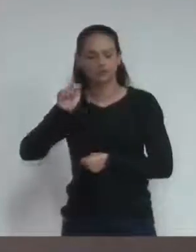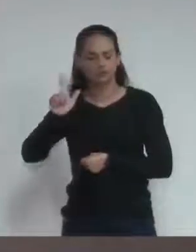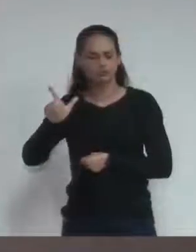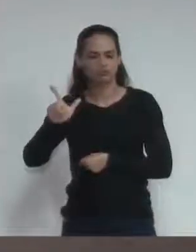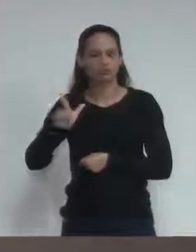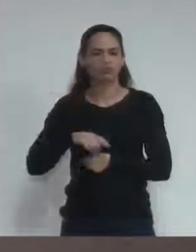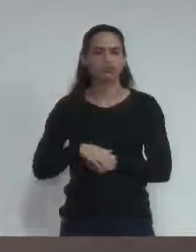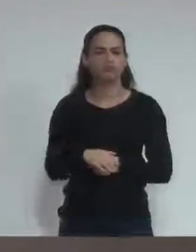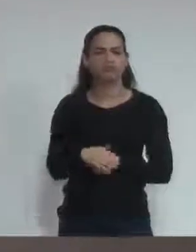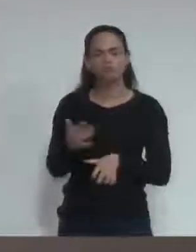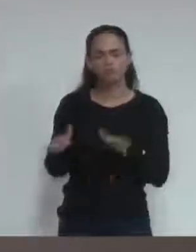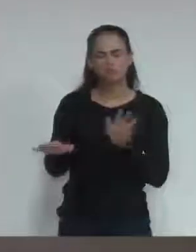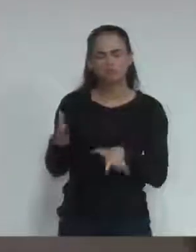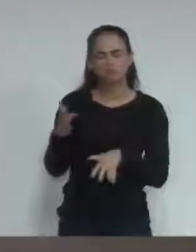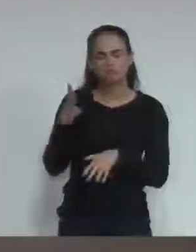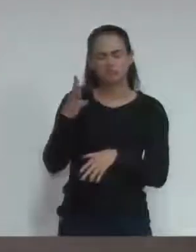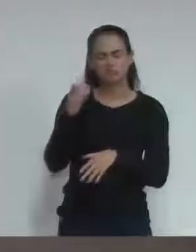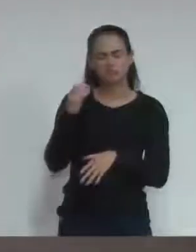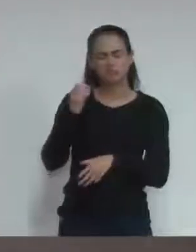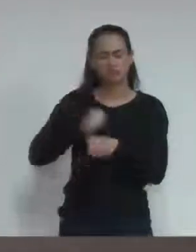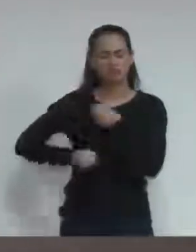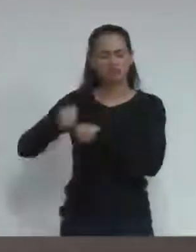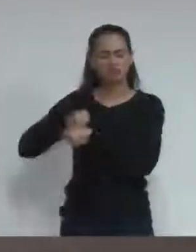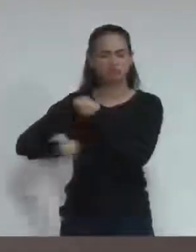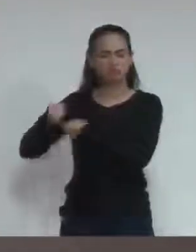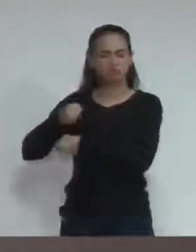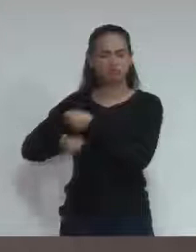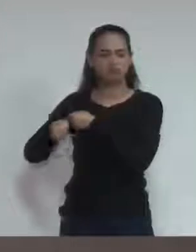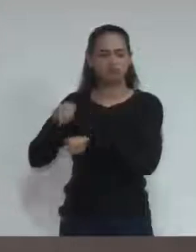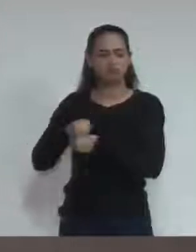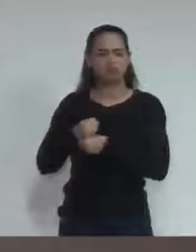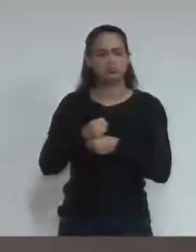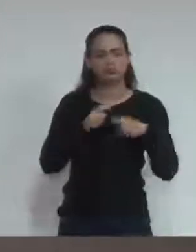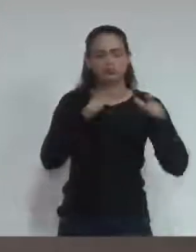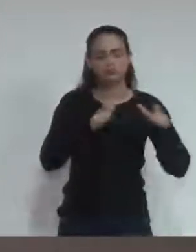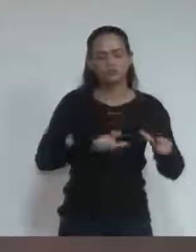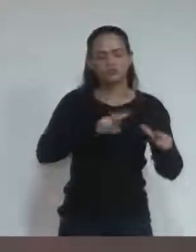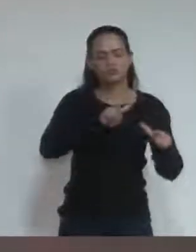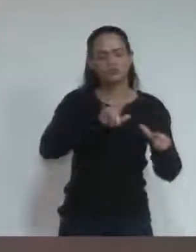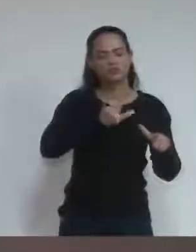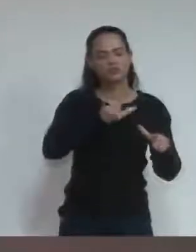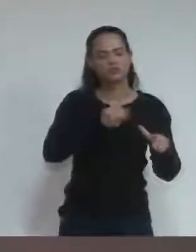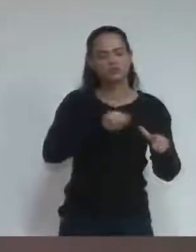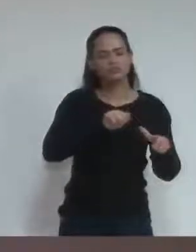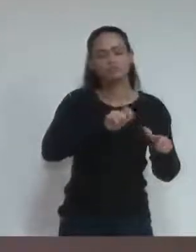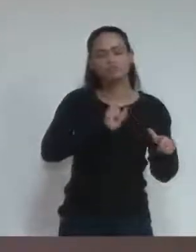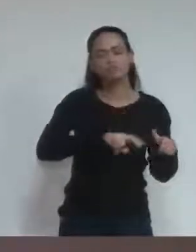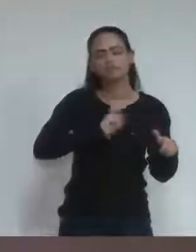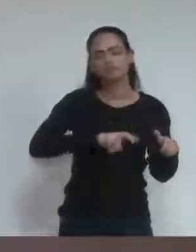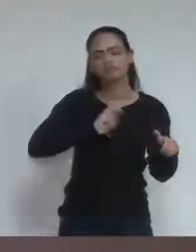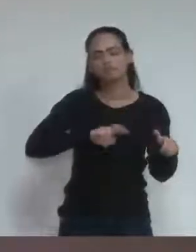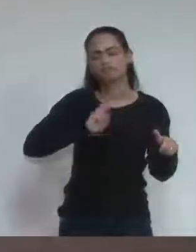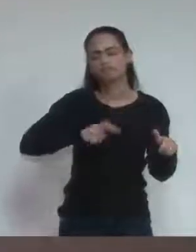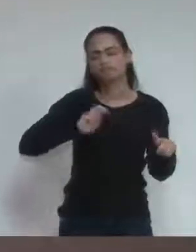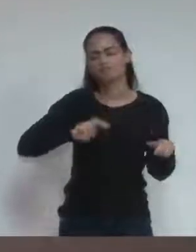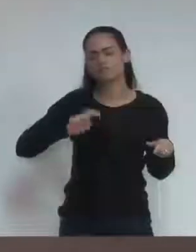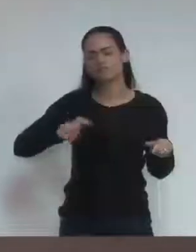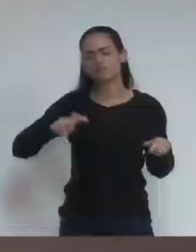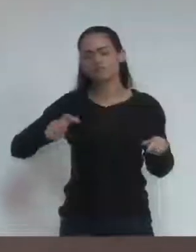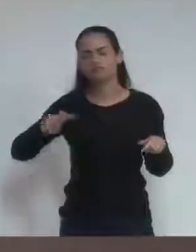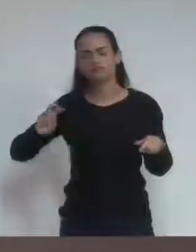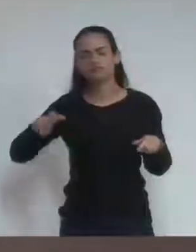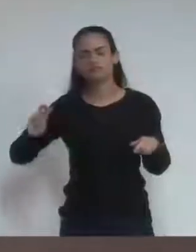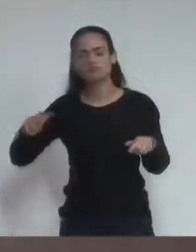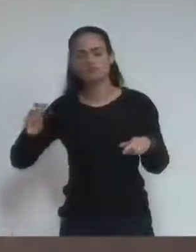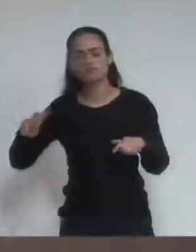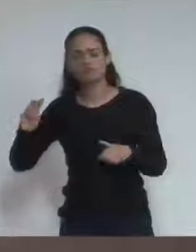já estou com 50, que nós saíamos lá da Vila Milaneis, onde tem a feira, e vinham os a pé jogar futebol aqui, praticamente, num